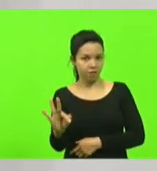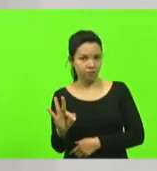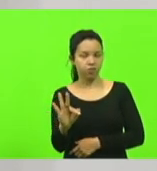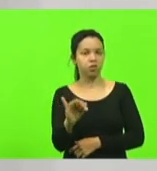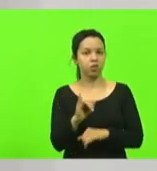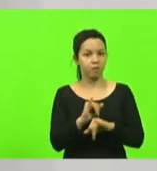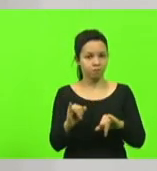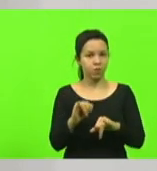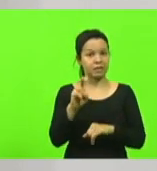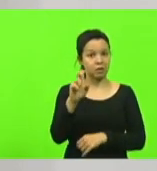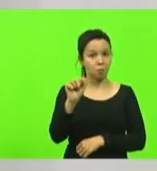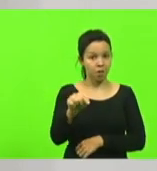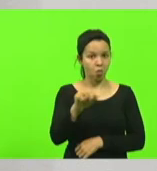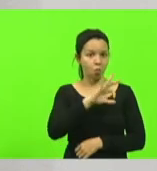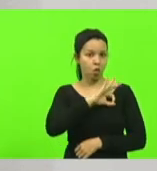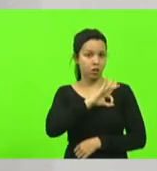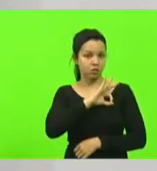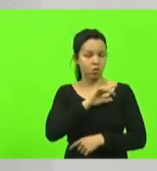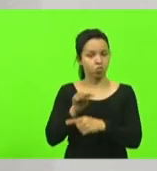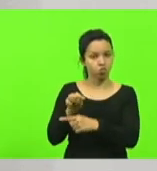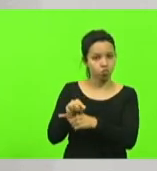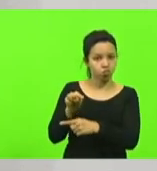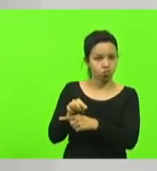esplanada dos ministérios